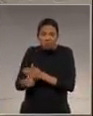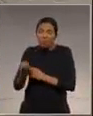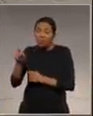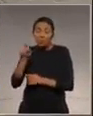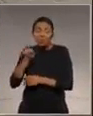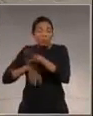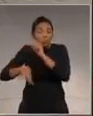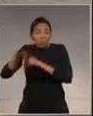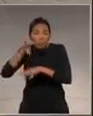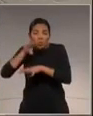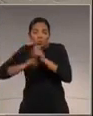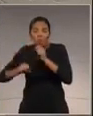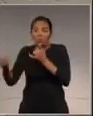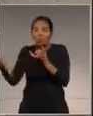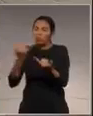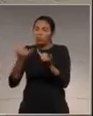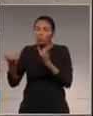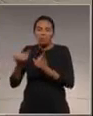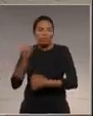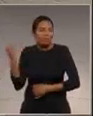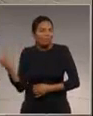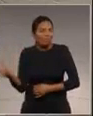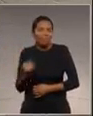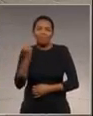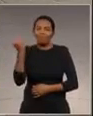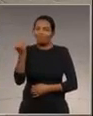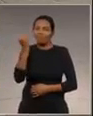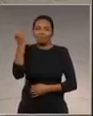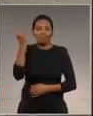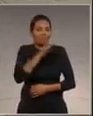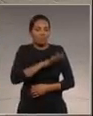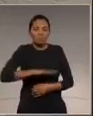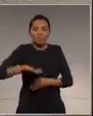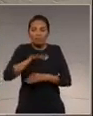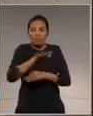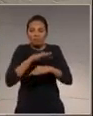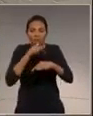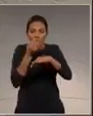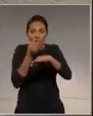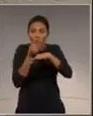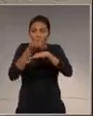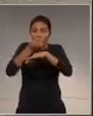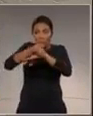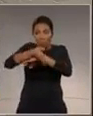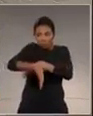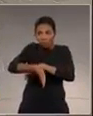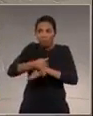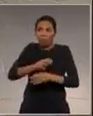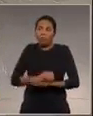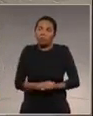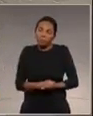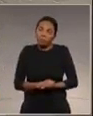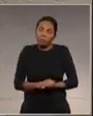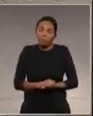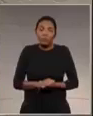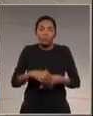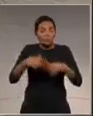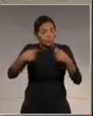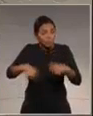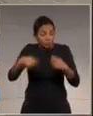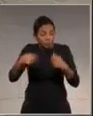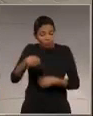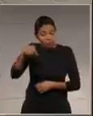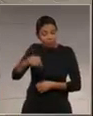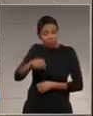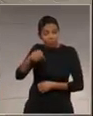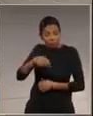uma informação importantíssima lá da região de Foz do Iguaçu, e que vai merecer por parte dessa liderança do governo